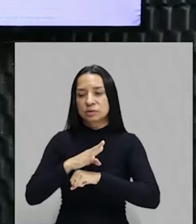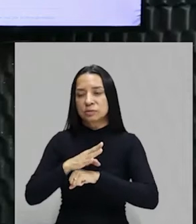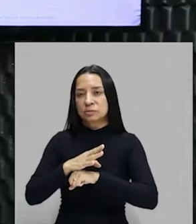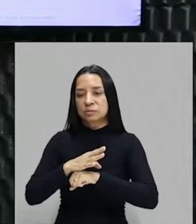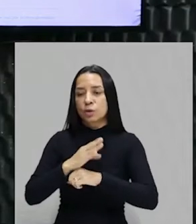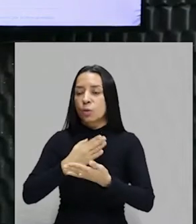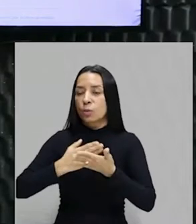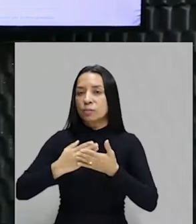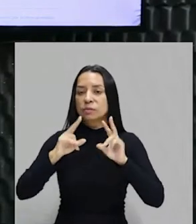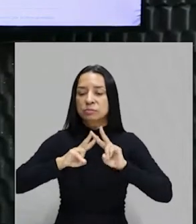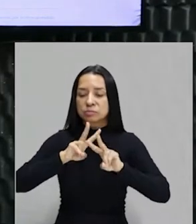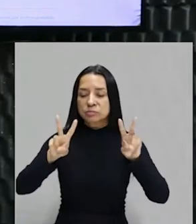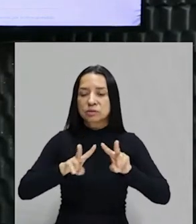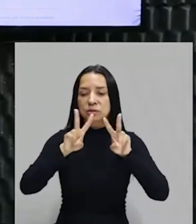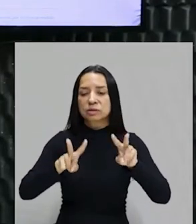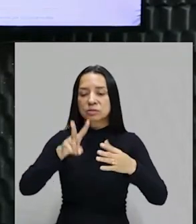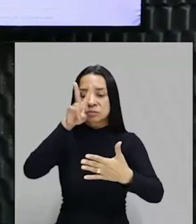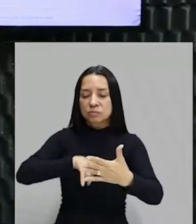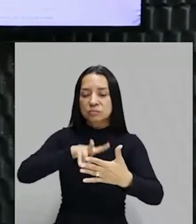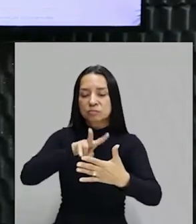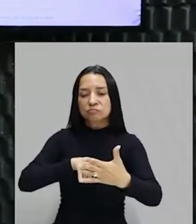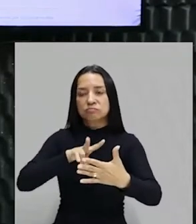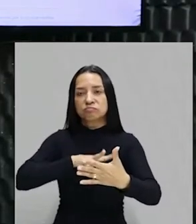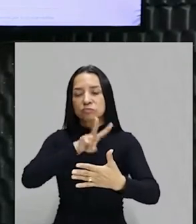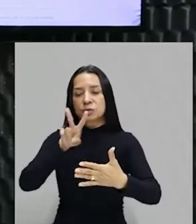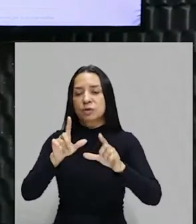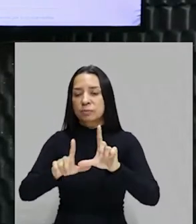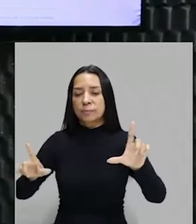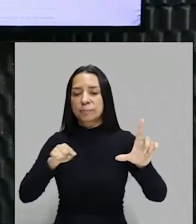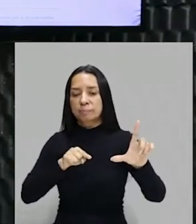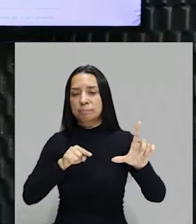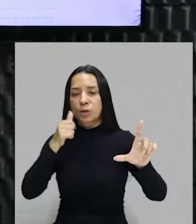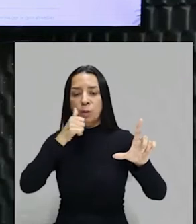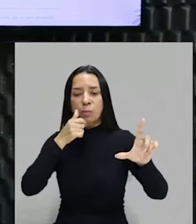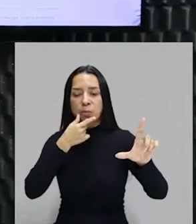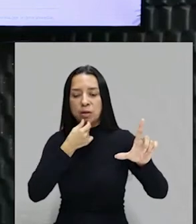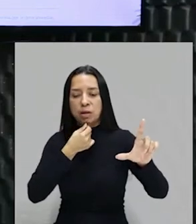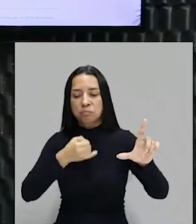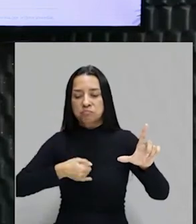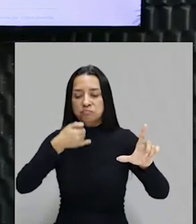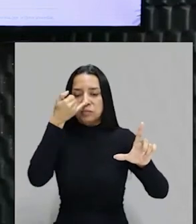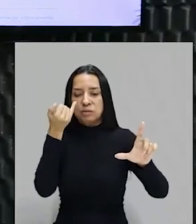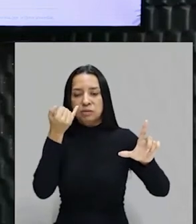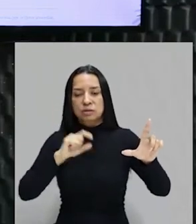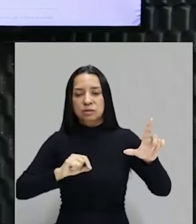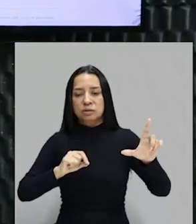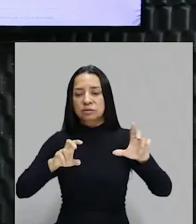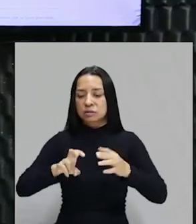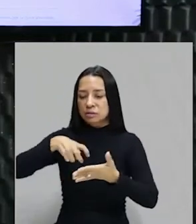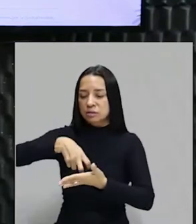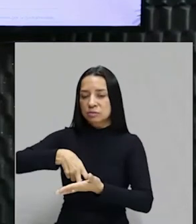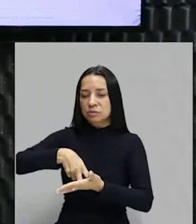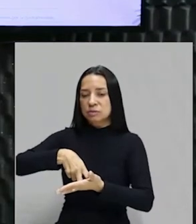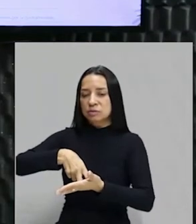entender o significado da palavra. Então, vamos lá. Esta senhora, muito bem vestida, ou seja, ela é de classe média alta, está ajoelhada no chão,